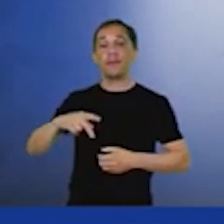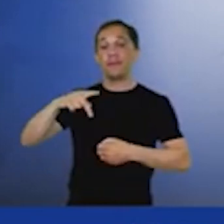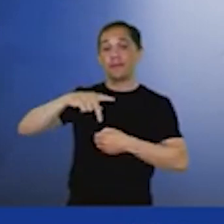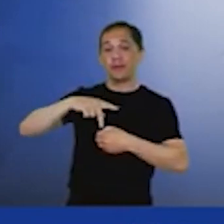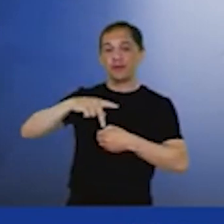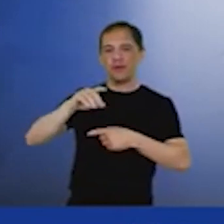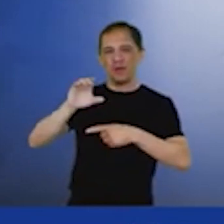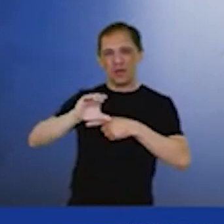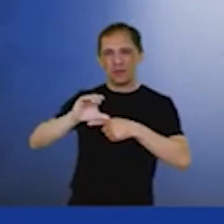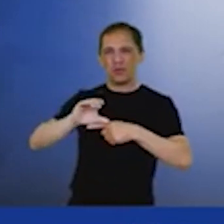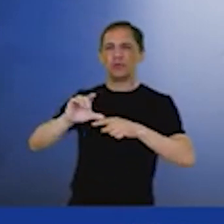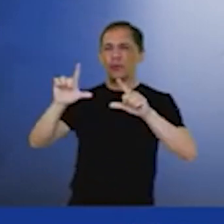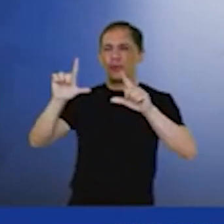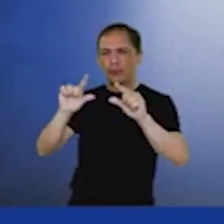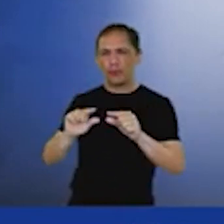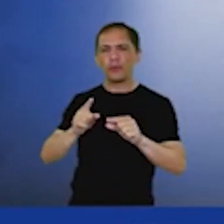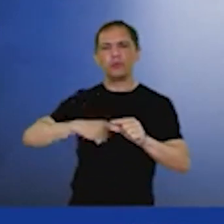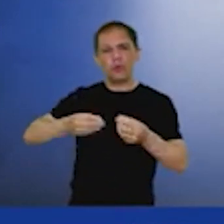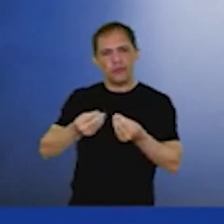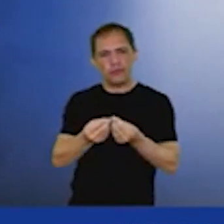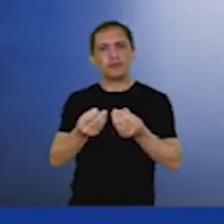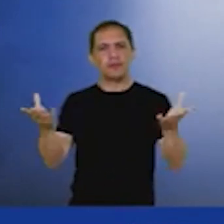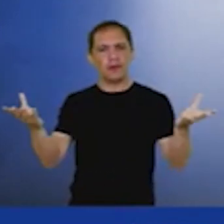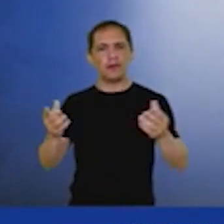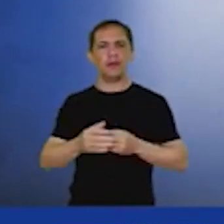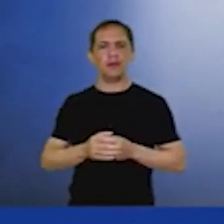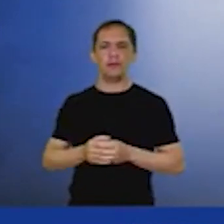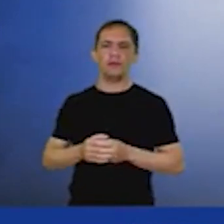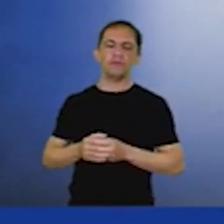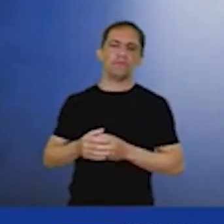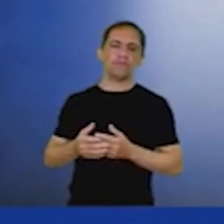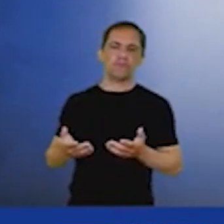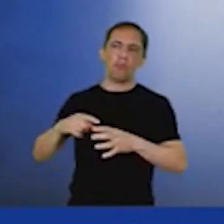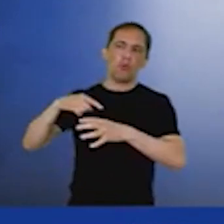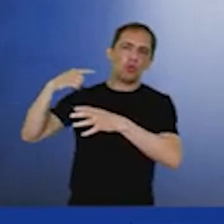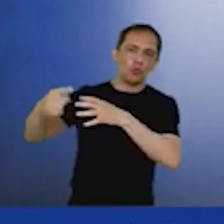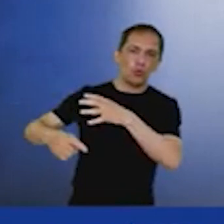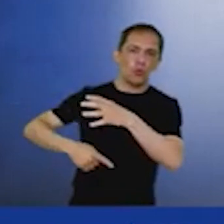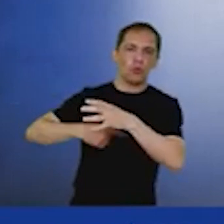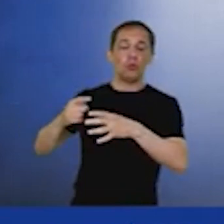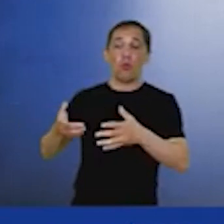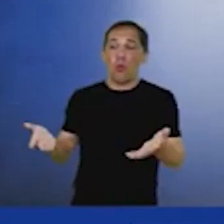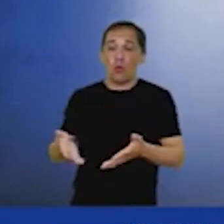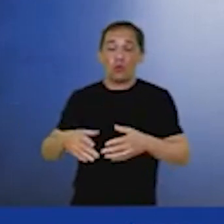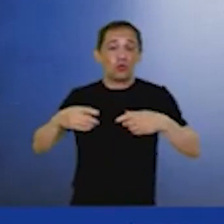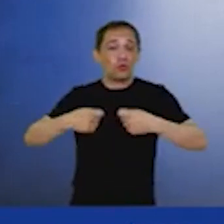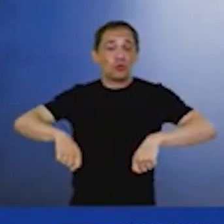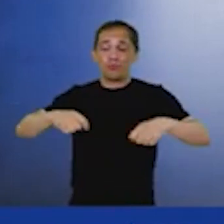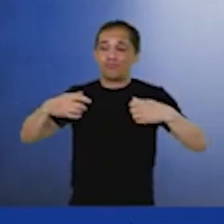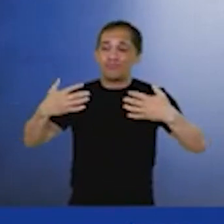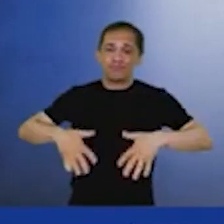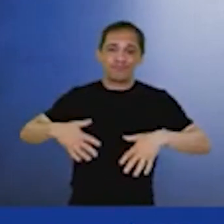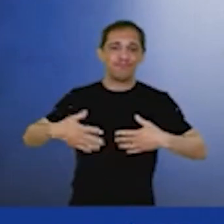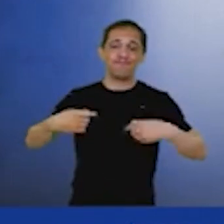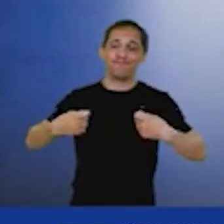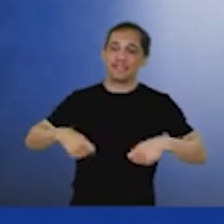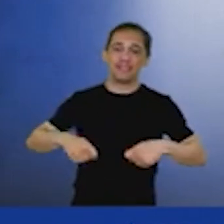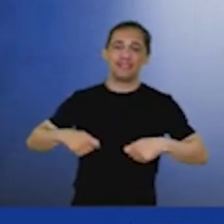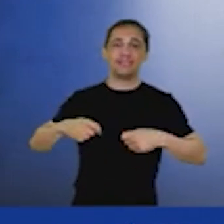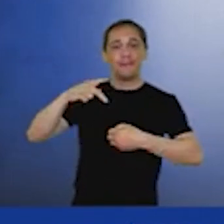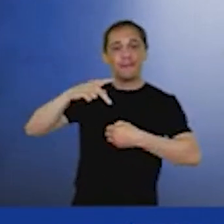sustentabilidade do planeta, e atende uma demanda que não pode ser adiada e o mundo precisa de petróleo. A segunda contribuição,